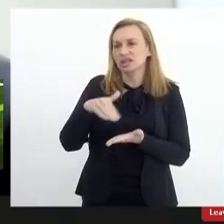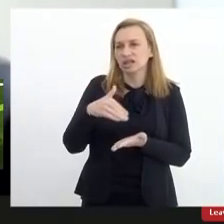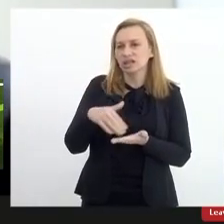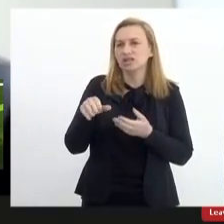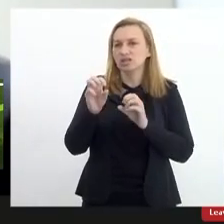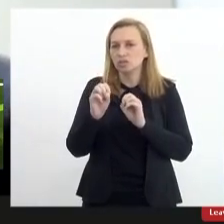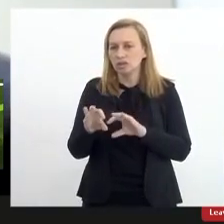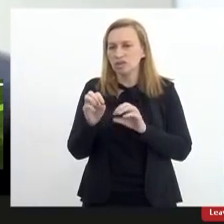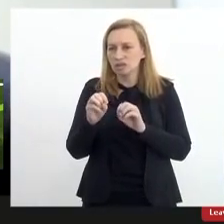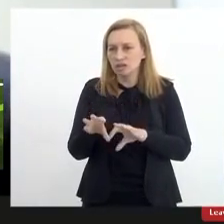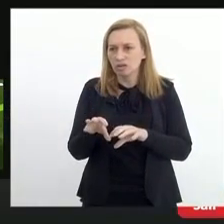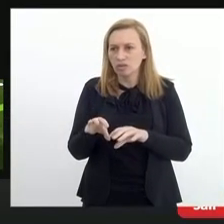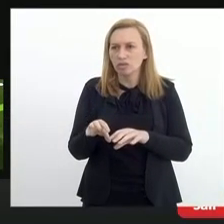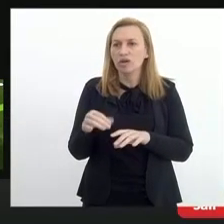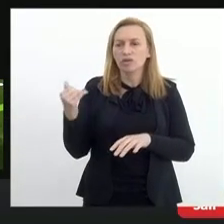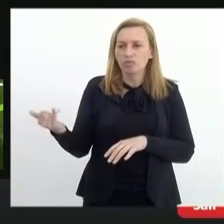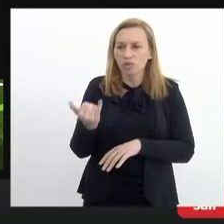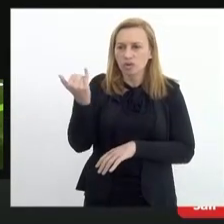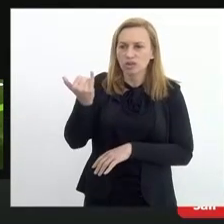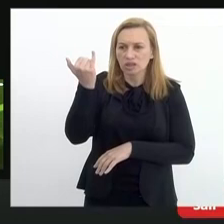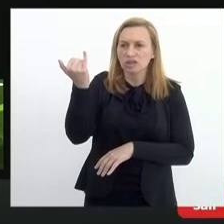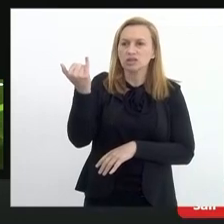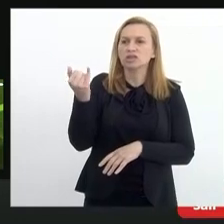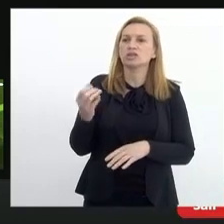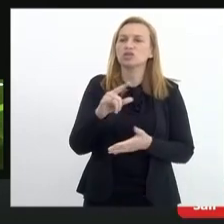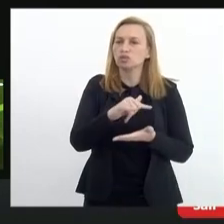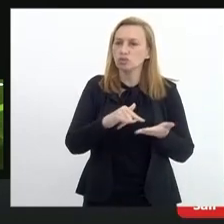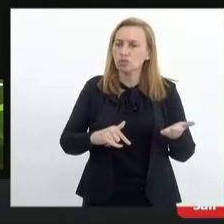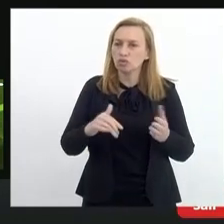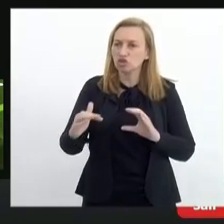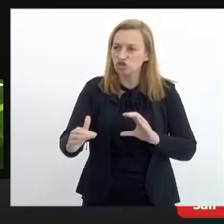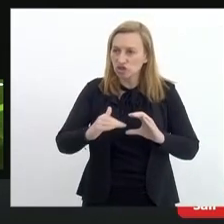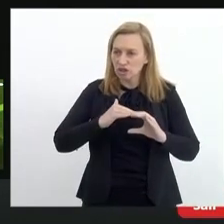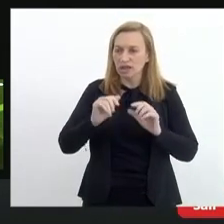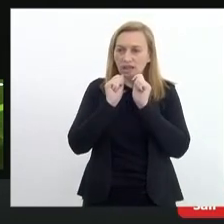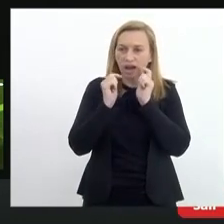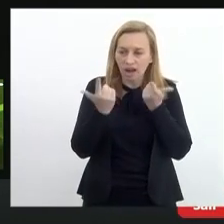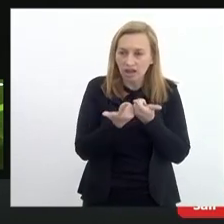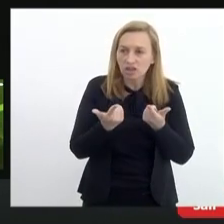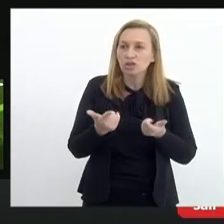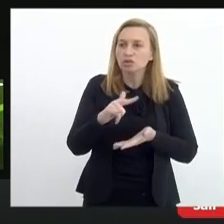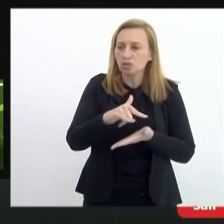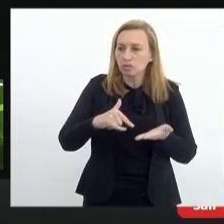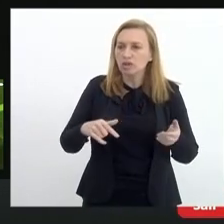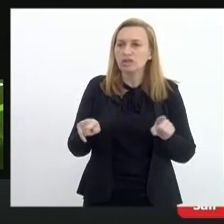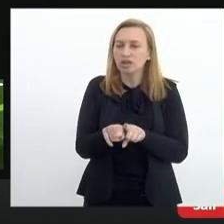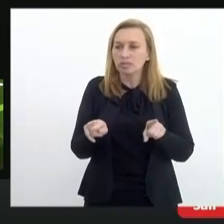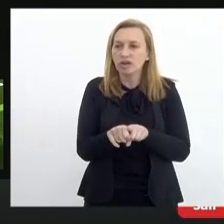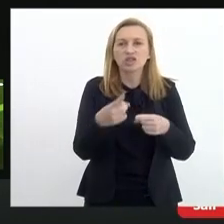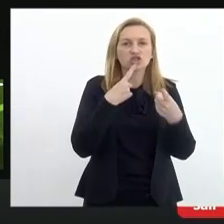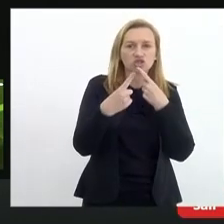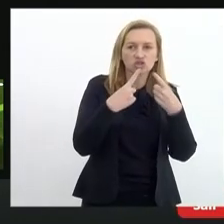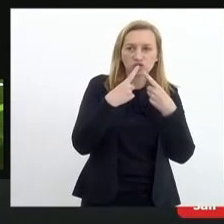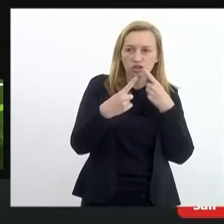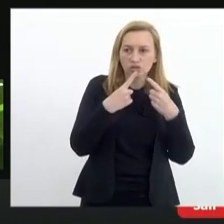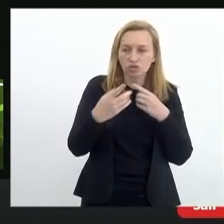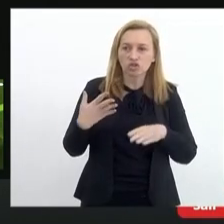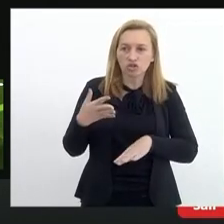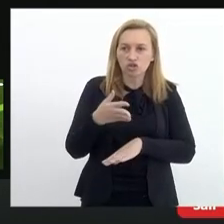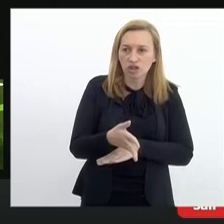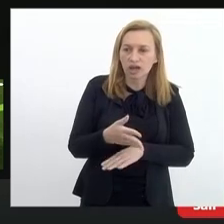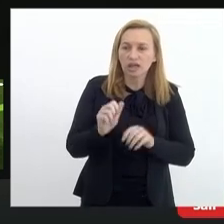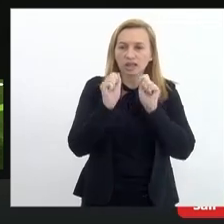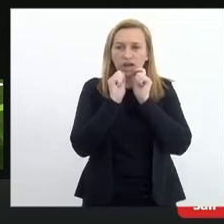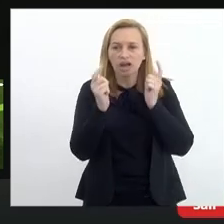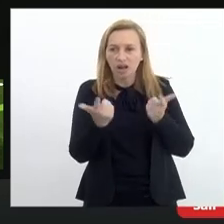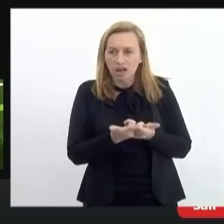de Educação a importância desse documento vir para a LERJ esse documento também vai nos exigir debate quando ele chegar na Assembleia